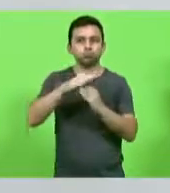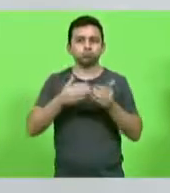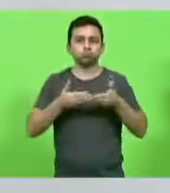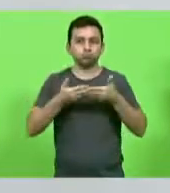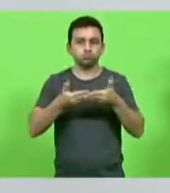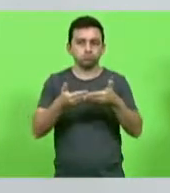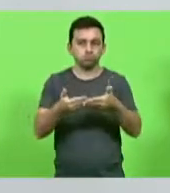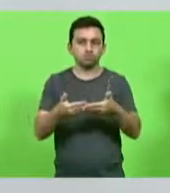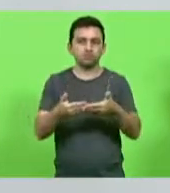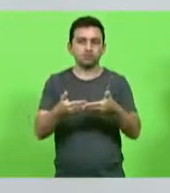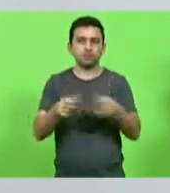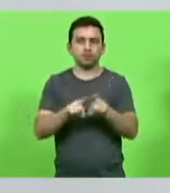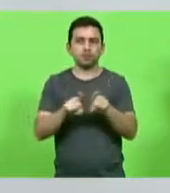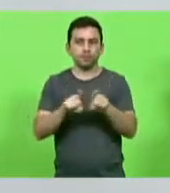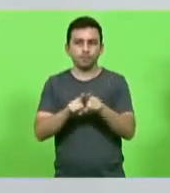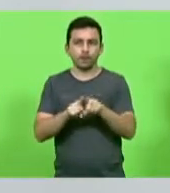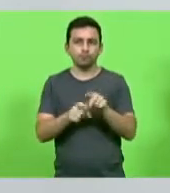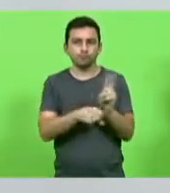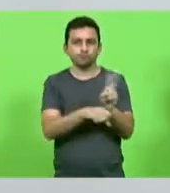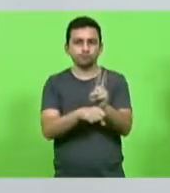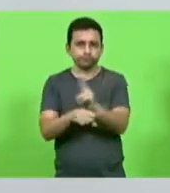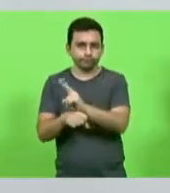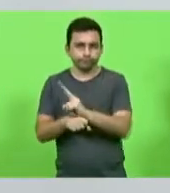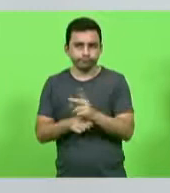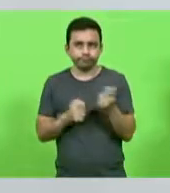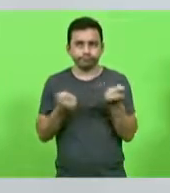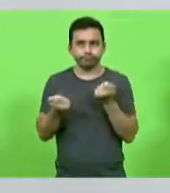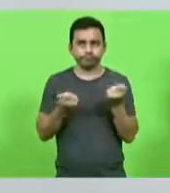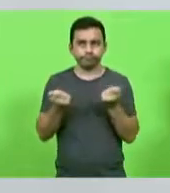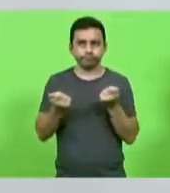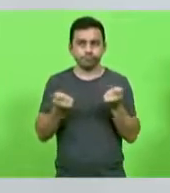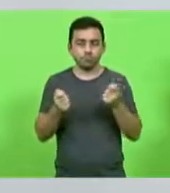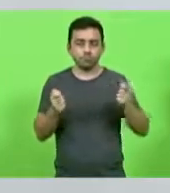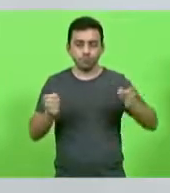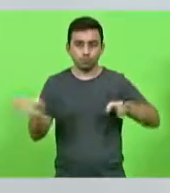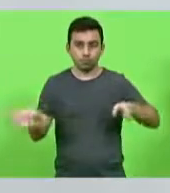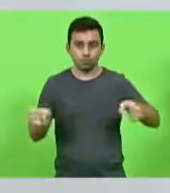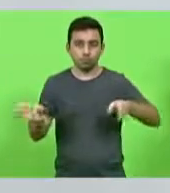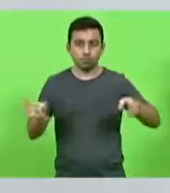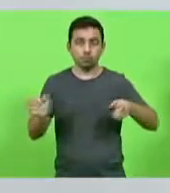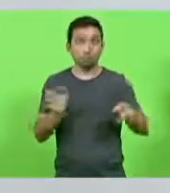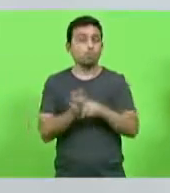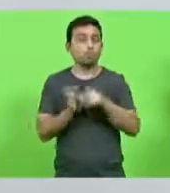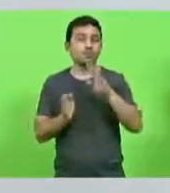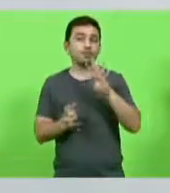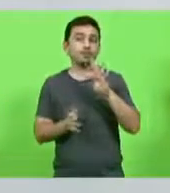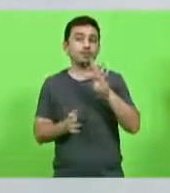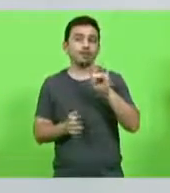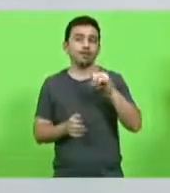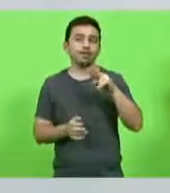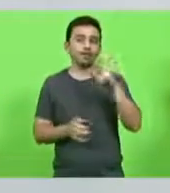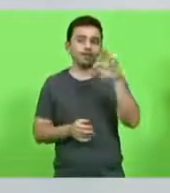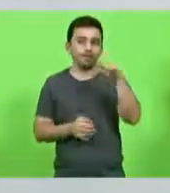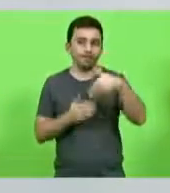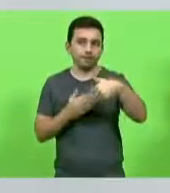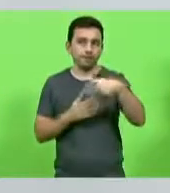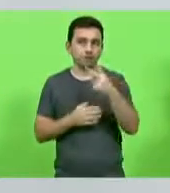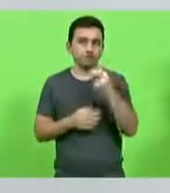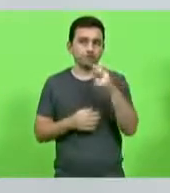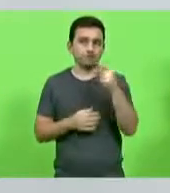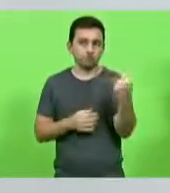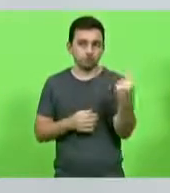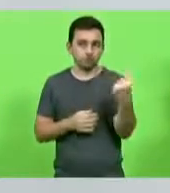captura e as medidas de monitoramento e controle para a temporada de pesca da Tainha, do ano de 2021, nas